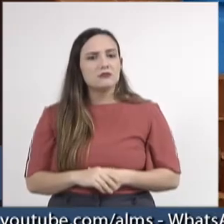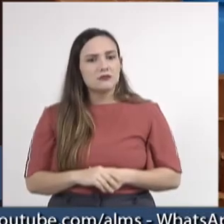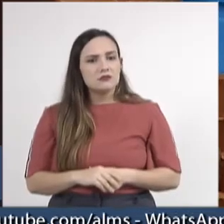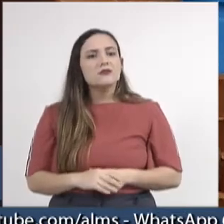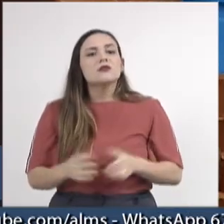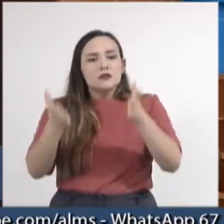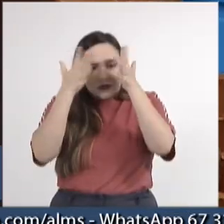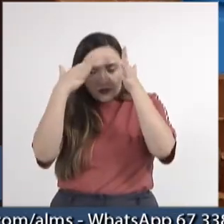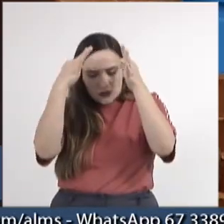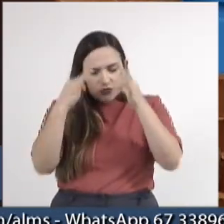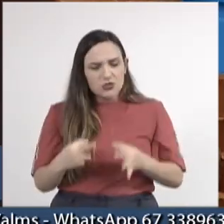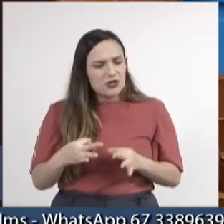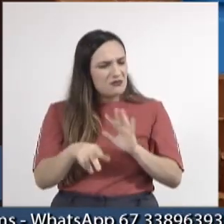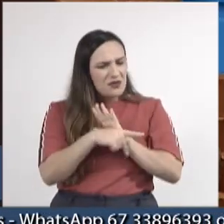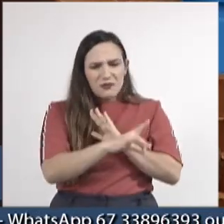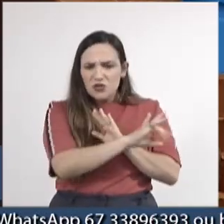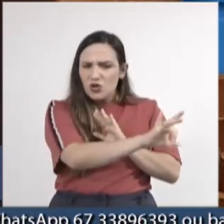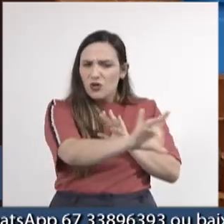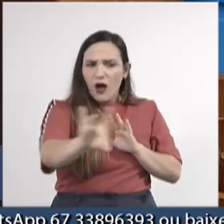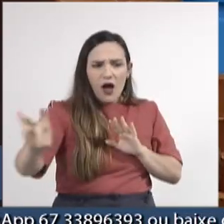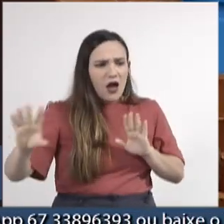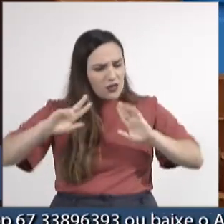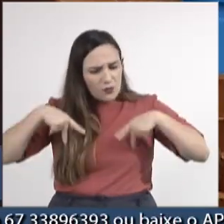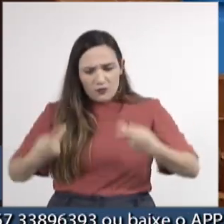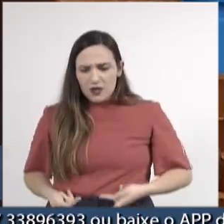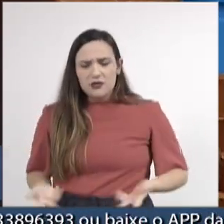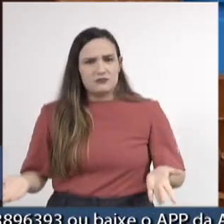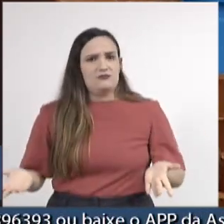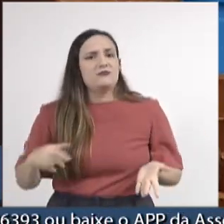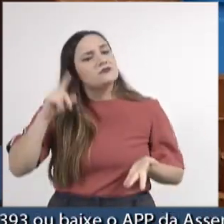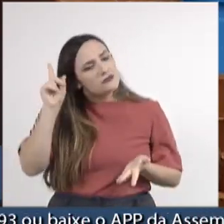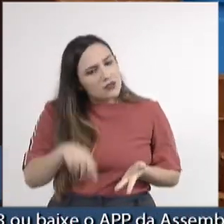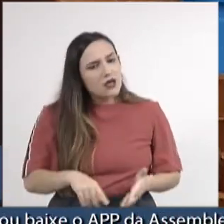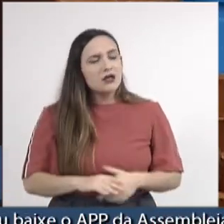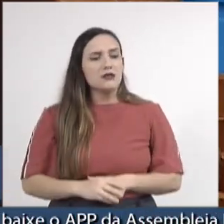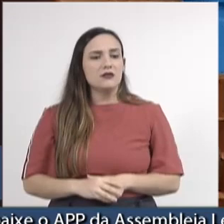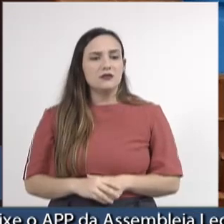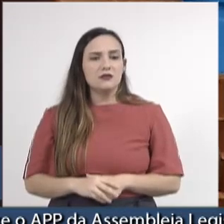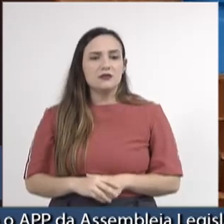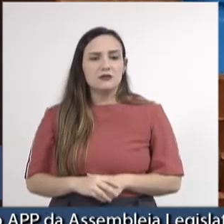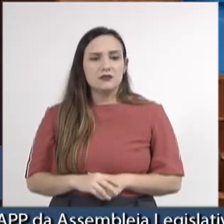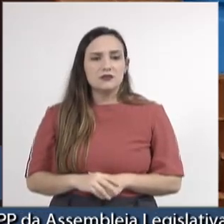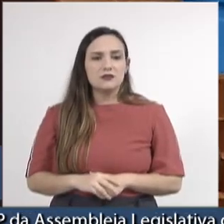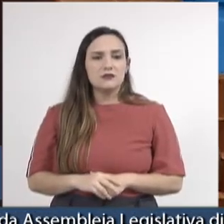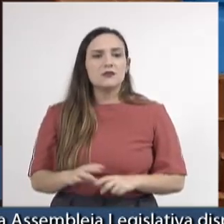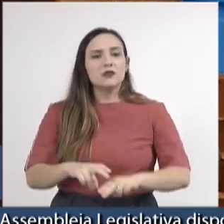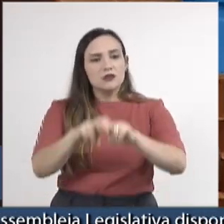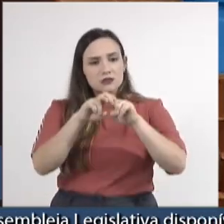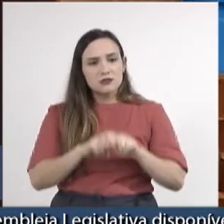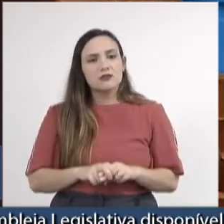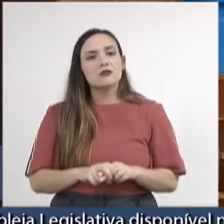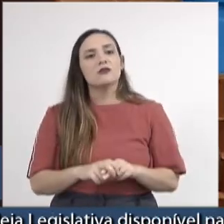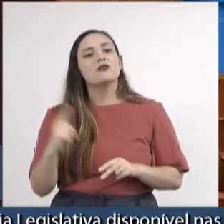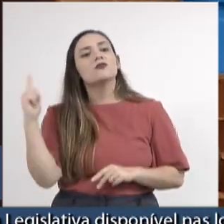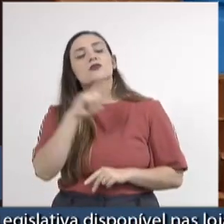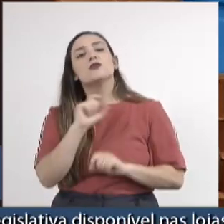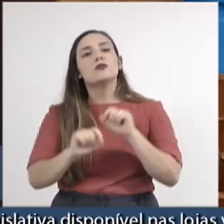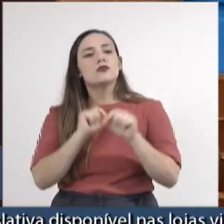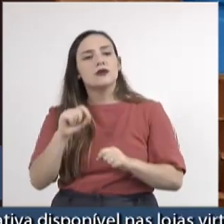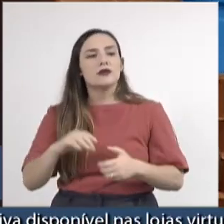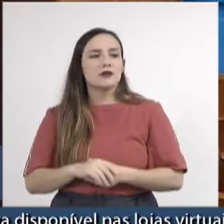dignidade inerente a todo ser humano. É isso que nos faz, inclusive,